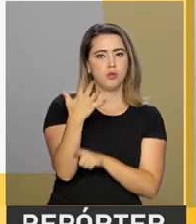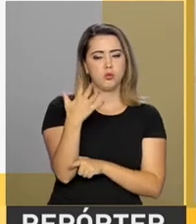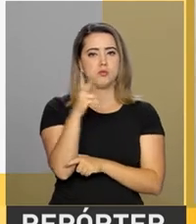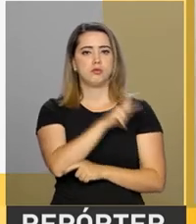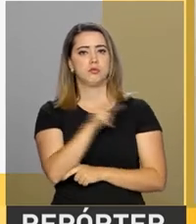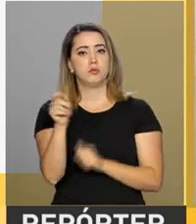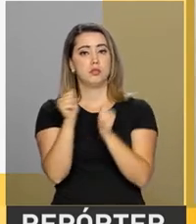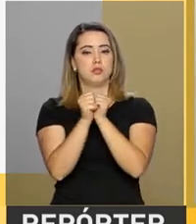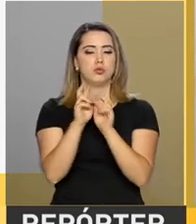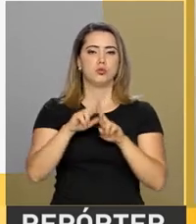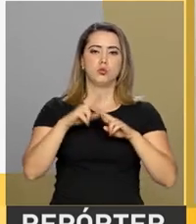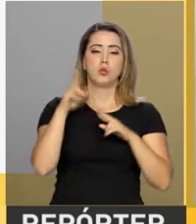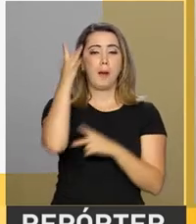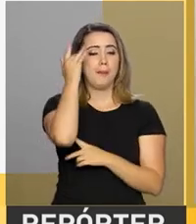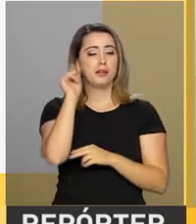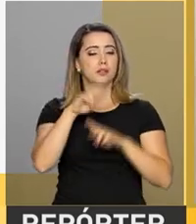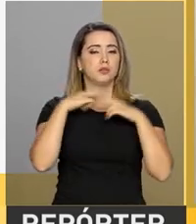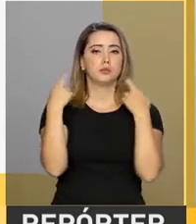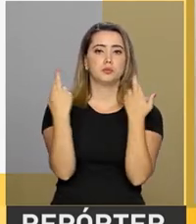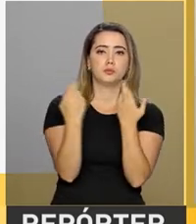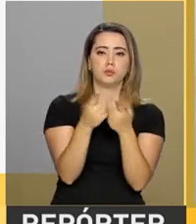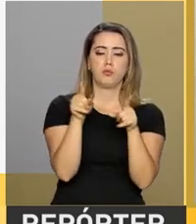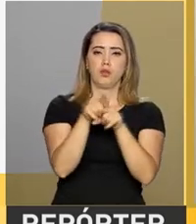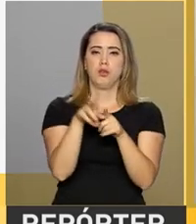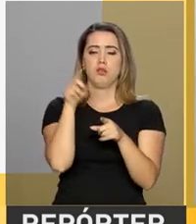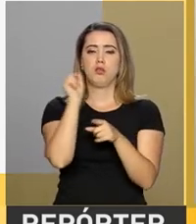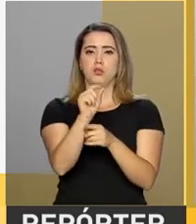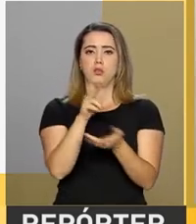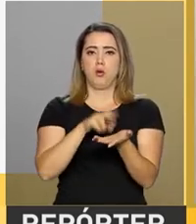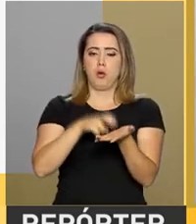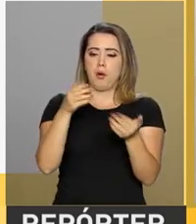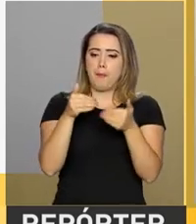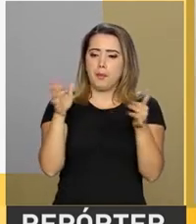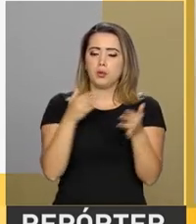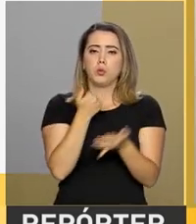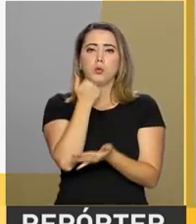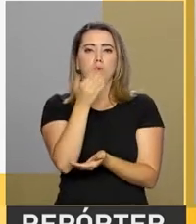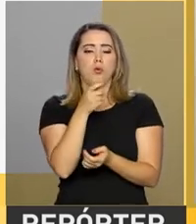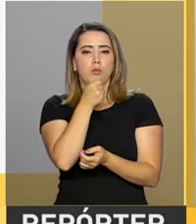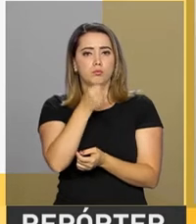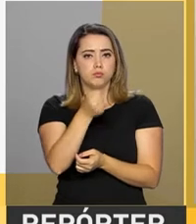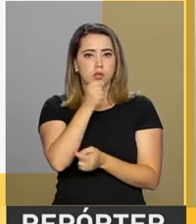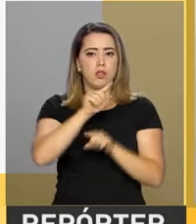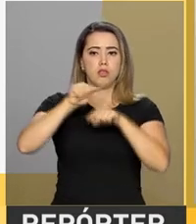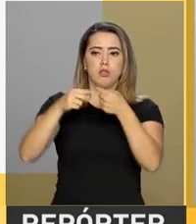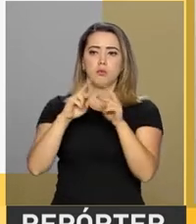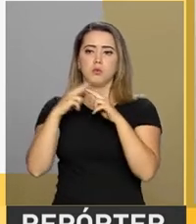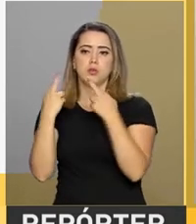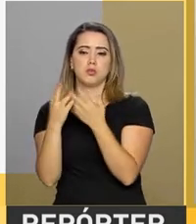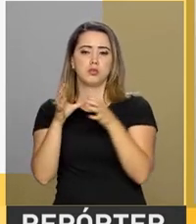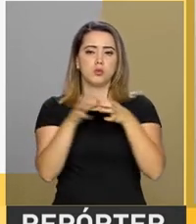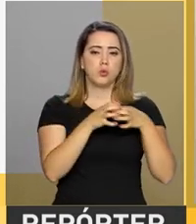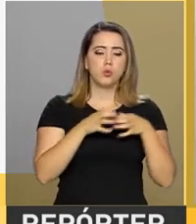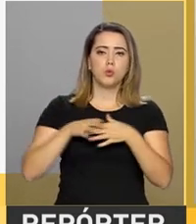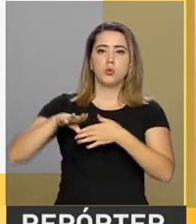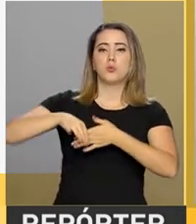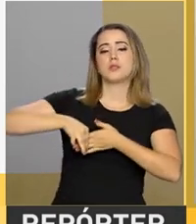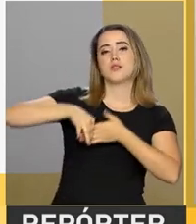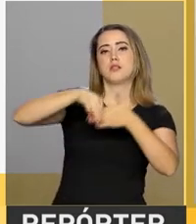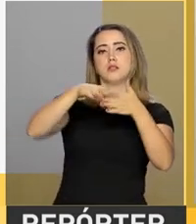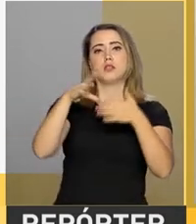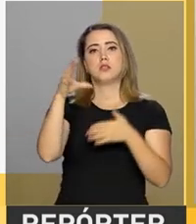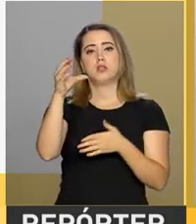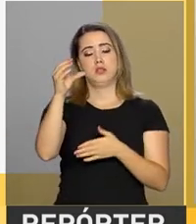abertura da Assembleia Geral das Nações Unidas, e logo depois ele tem uma série de reuniões bilaterais com líderes do Oriente Médio,